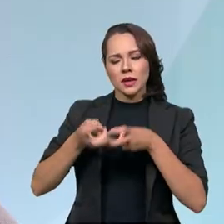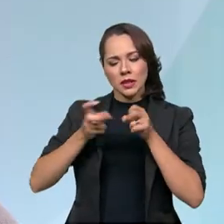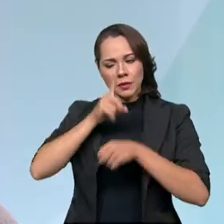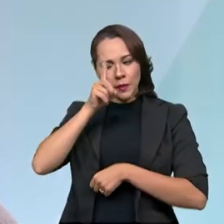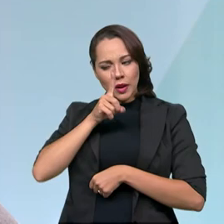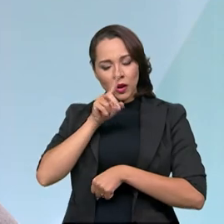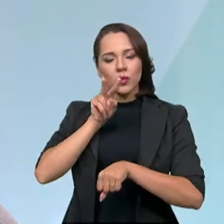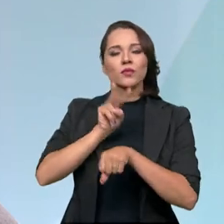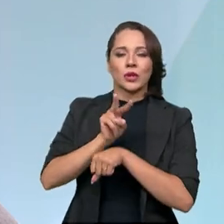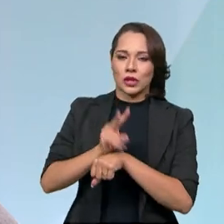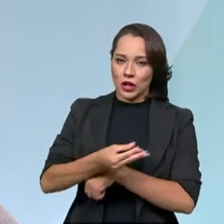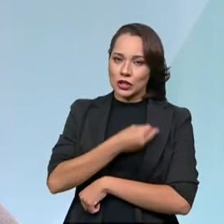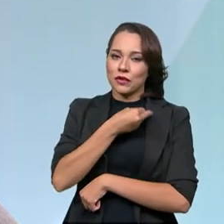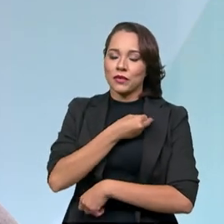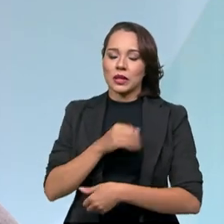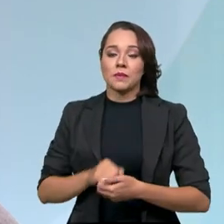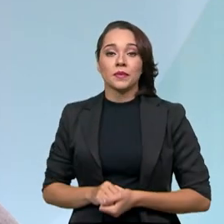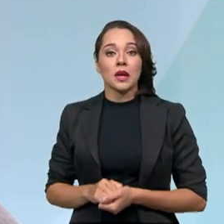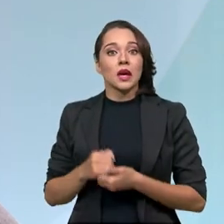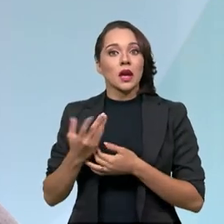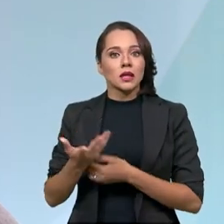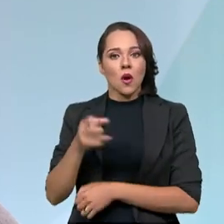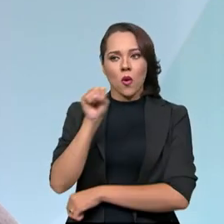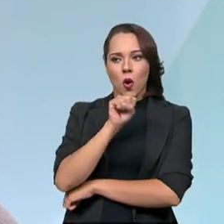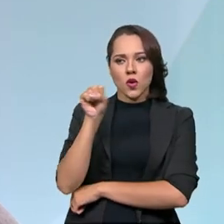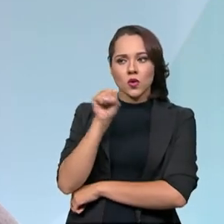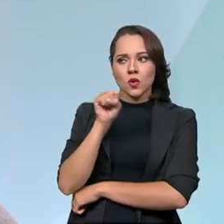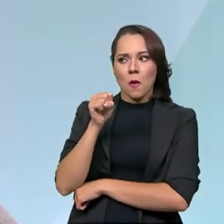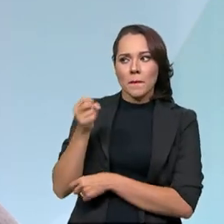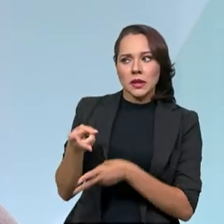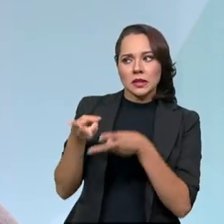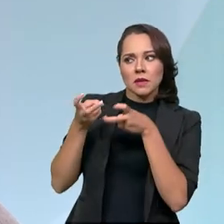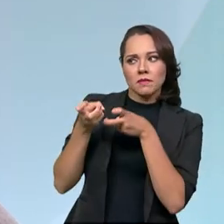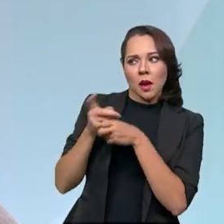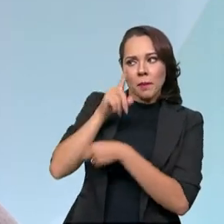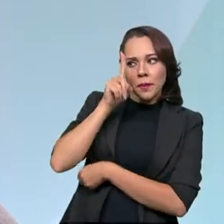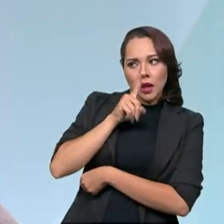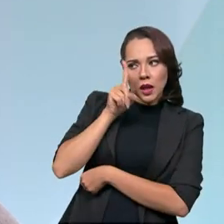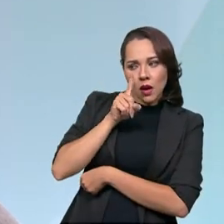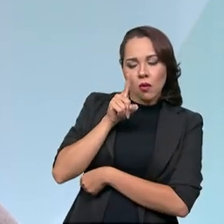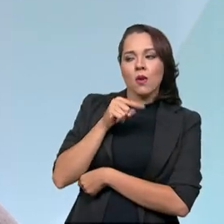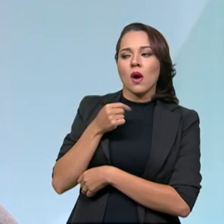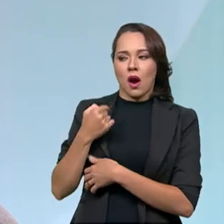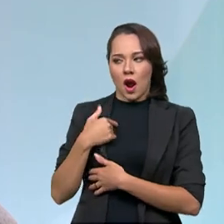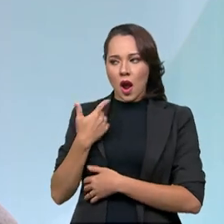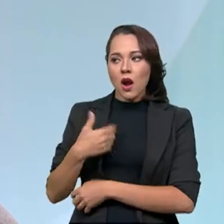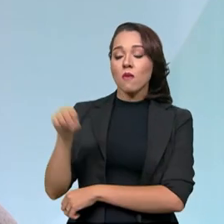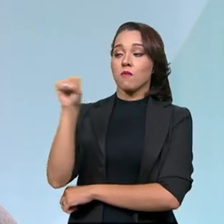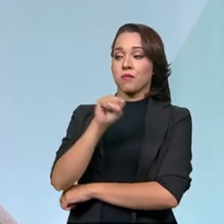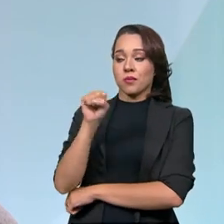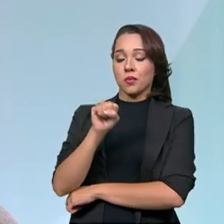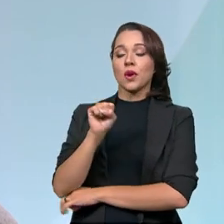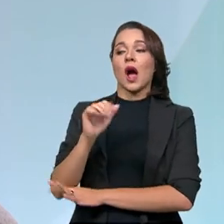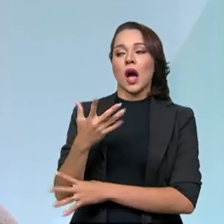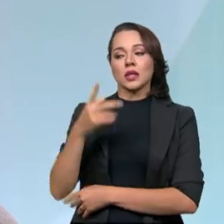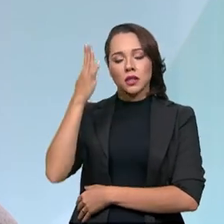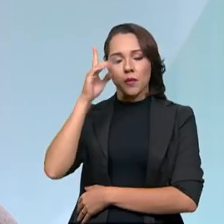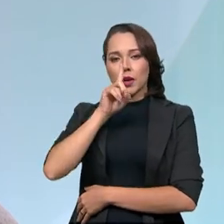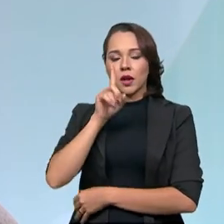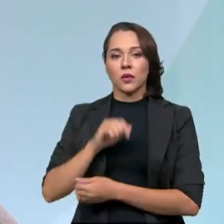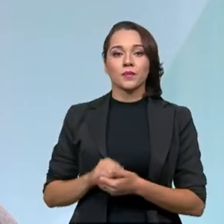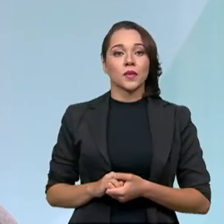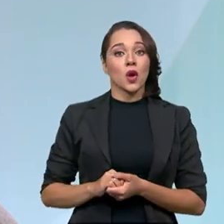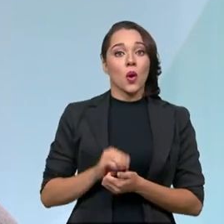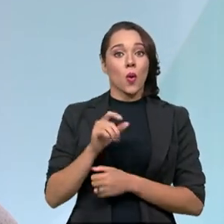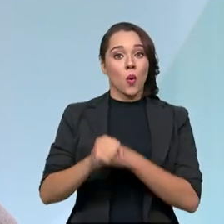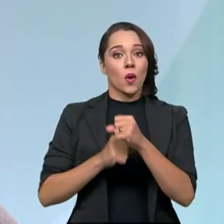Risco, Proteja a Vida. Então, chama o condutor para a Percepção do Risco ao Assumir um Volante. O ano de 2020 foi Sua